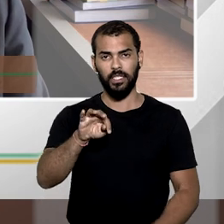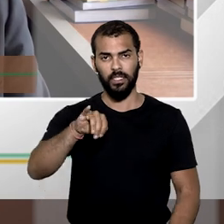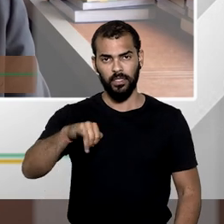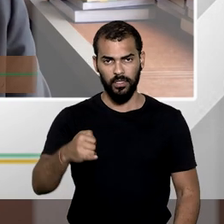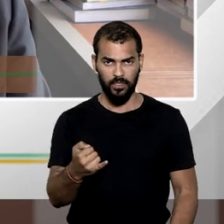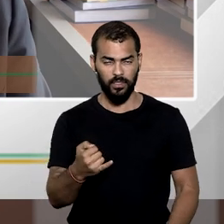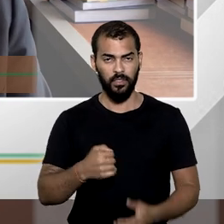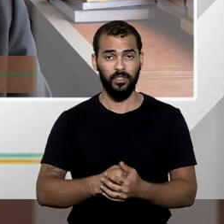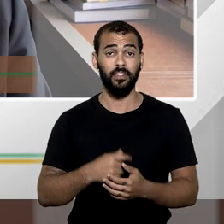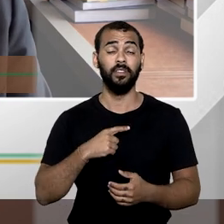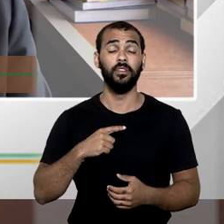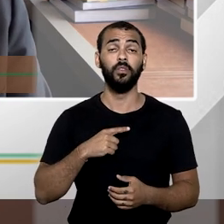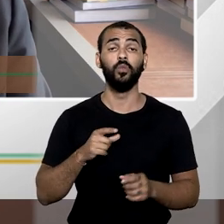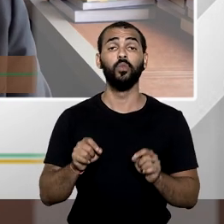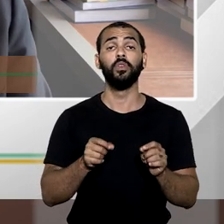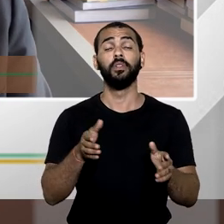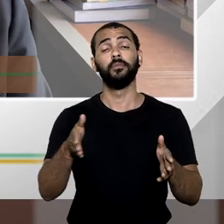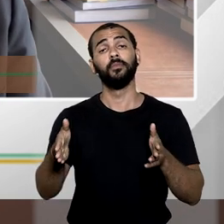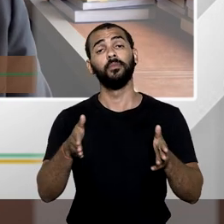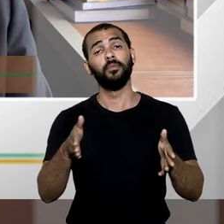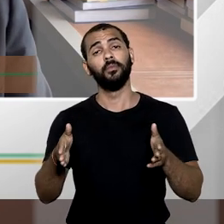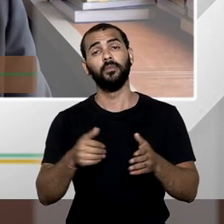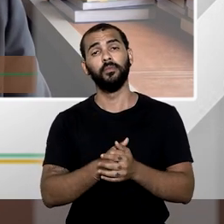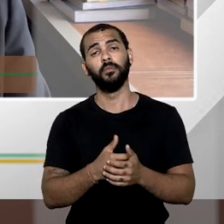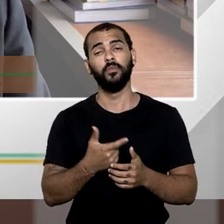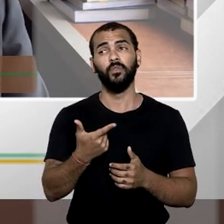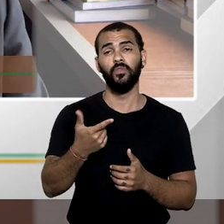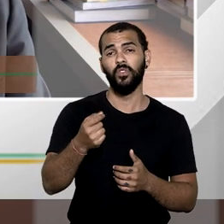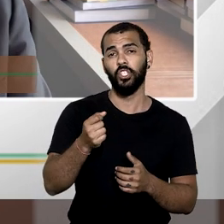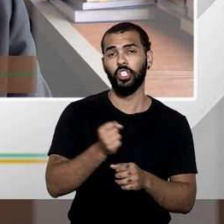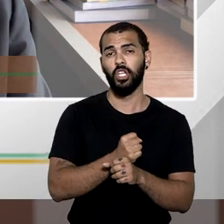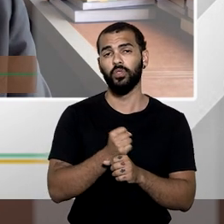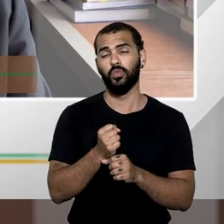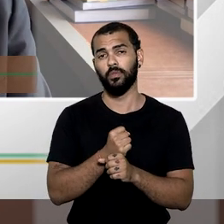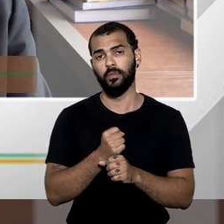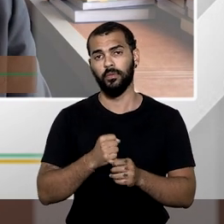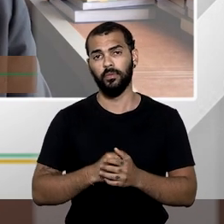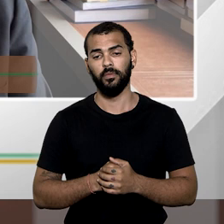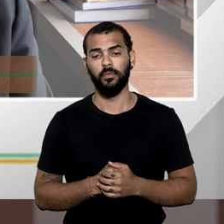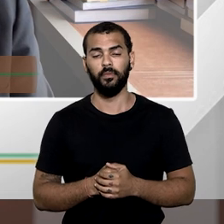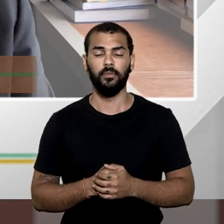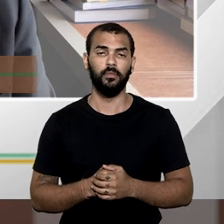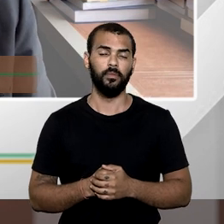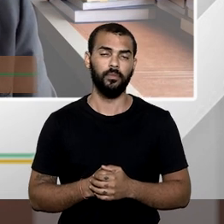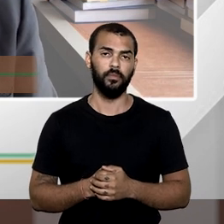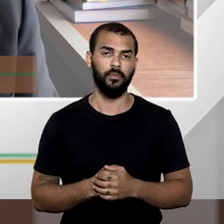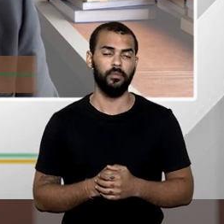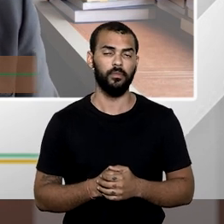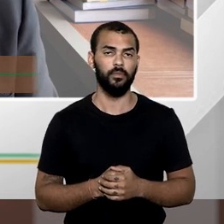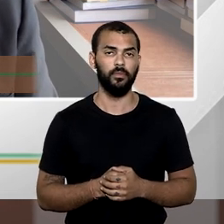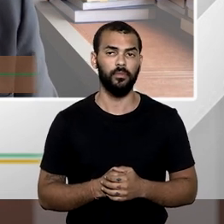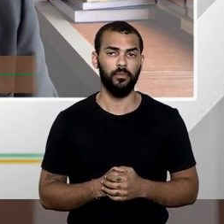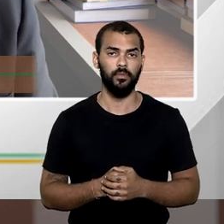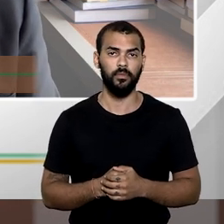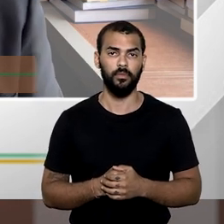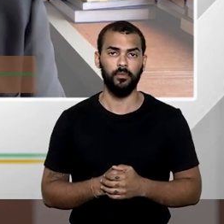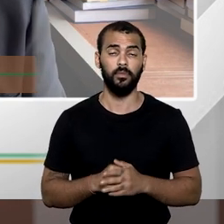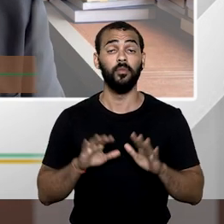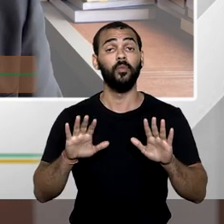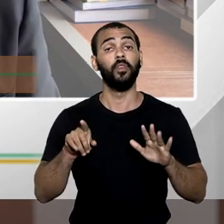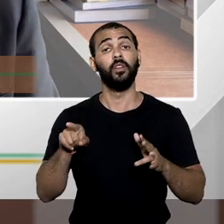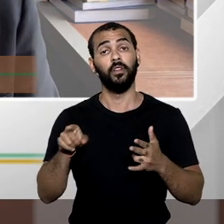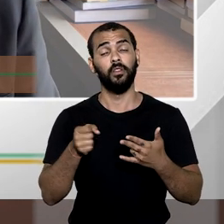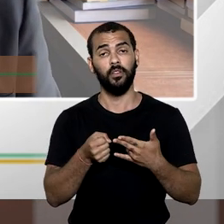que fixava o prazo de ajuizamento por 20 anos. Ocorre que essa essa essa